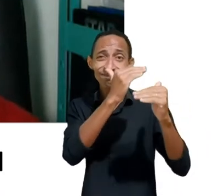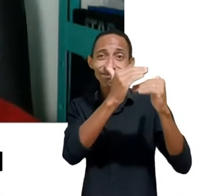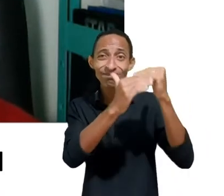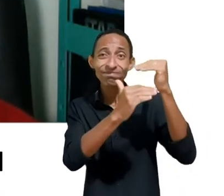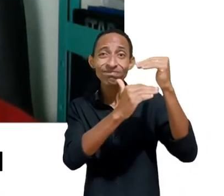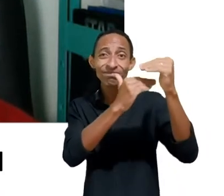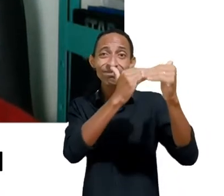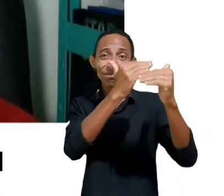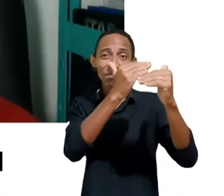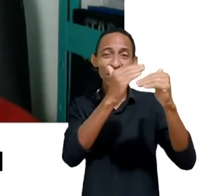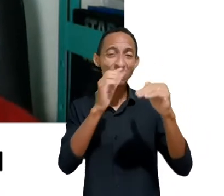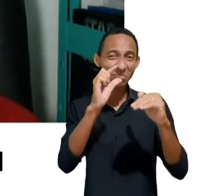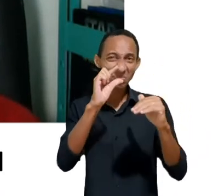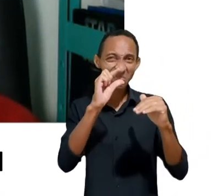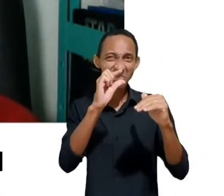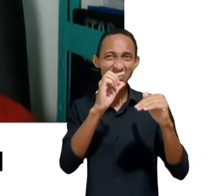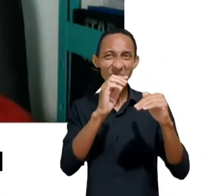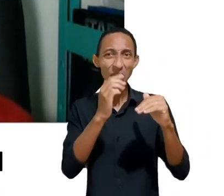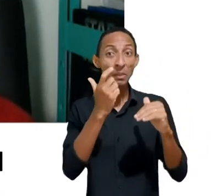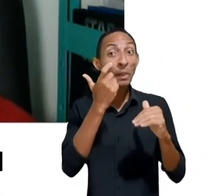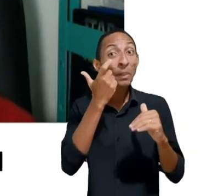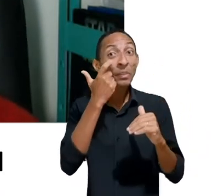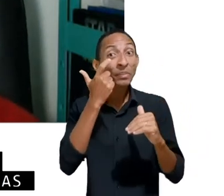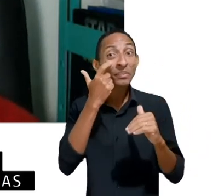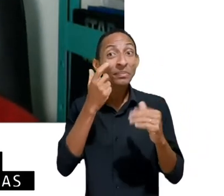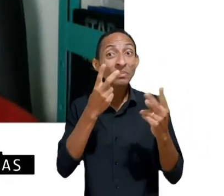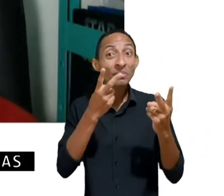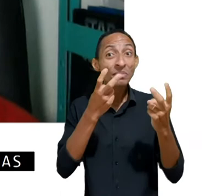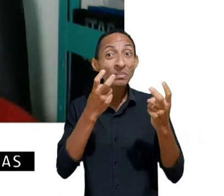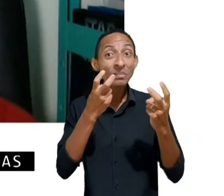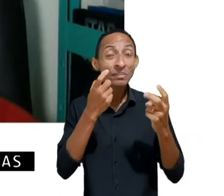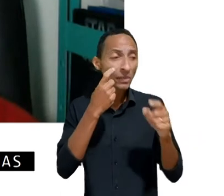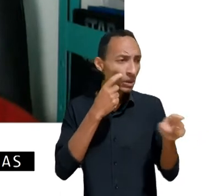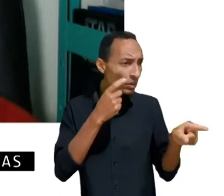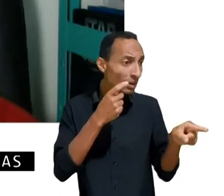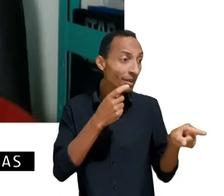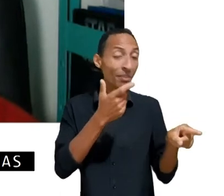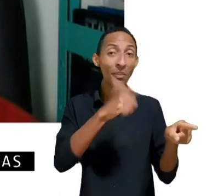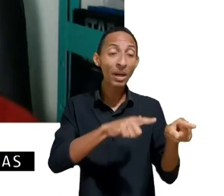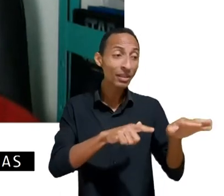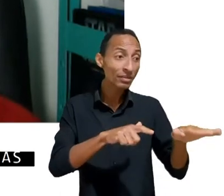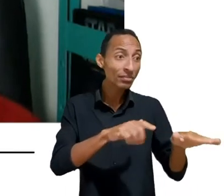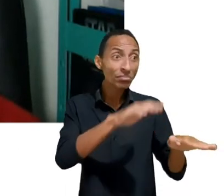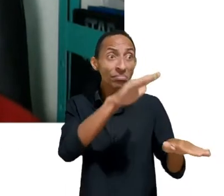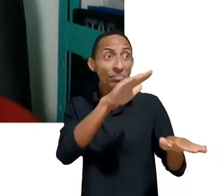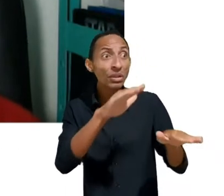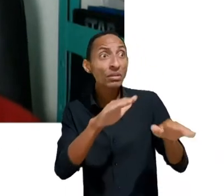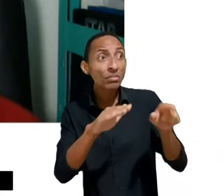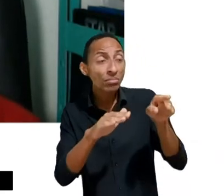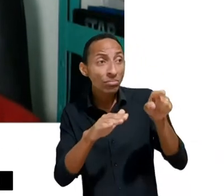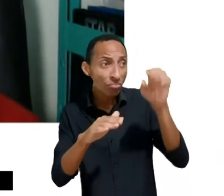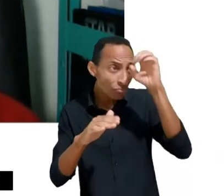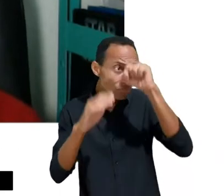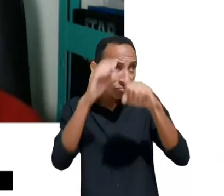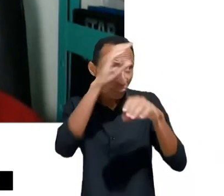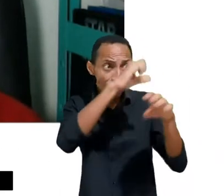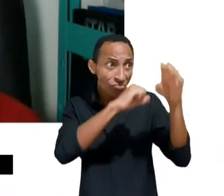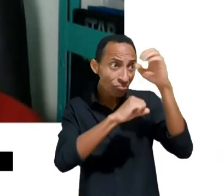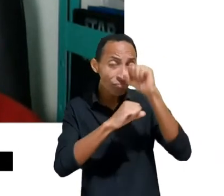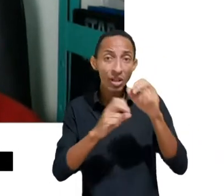tende a haver um igual desconhecimento dos adultos em relação ao mundo infanto-juvenil,